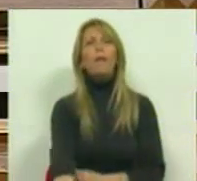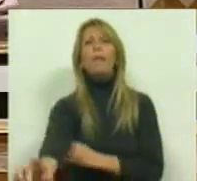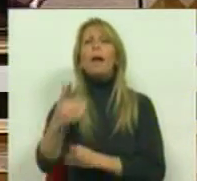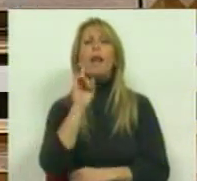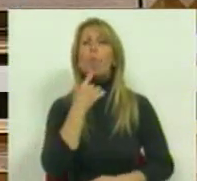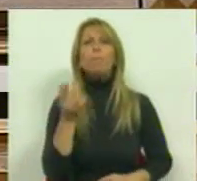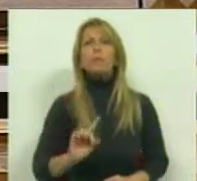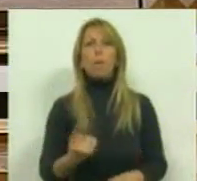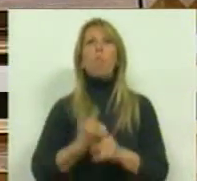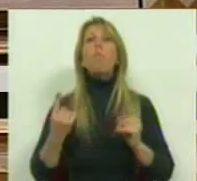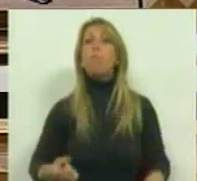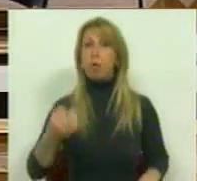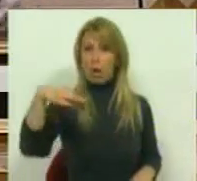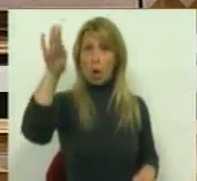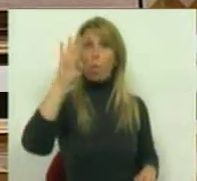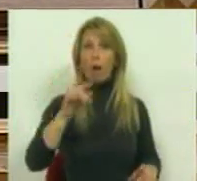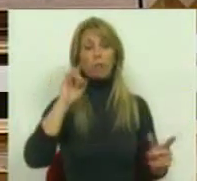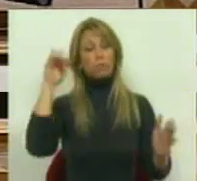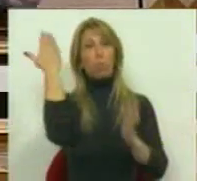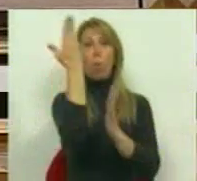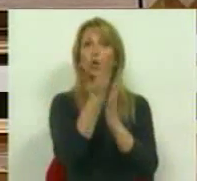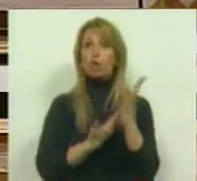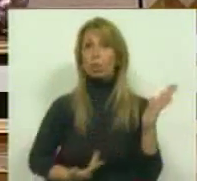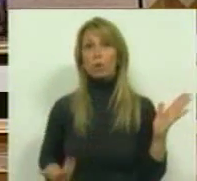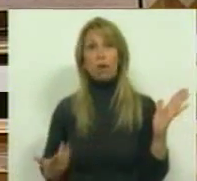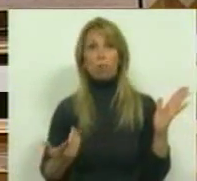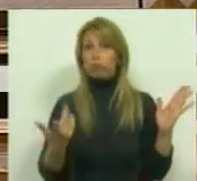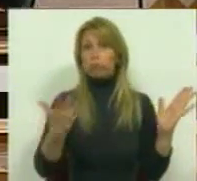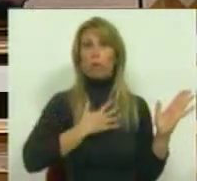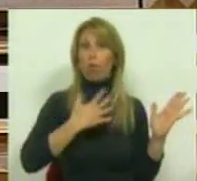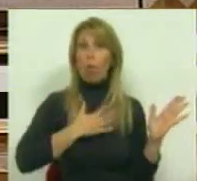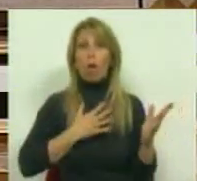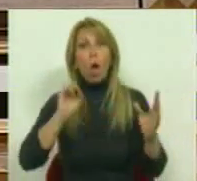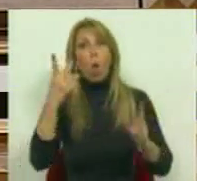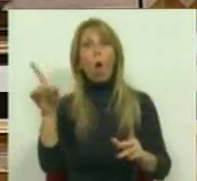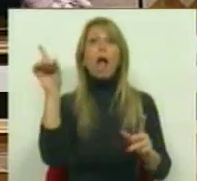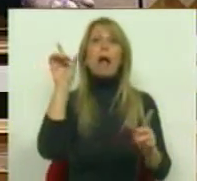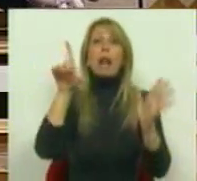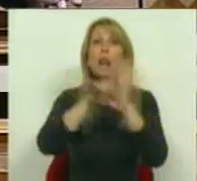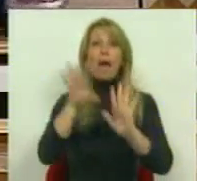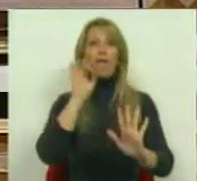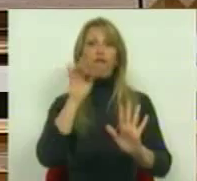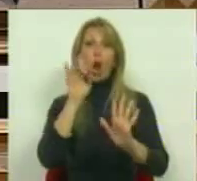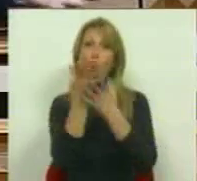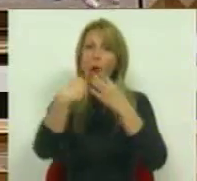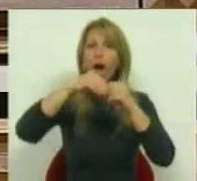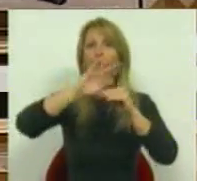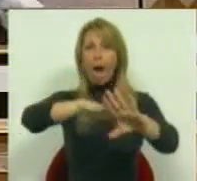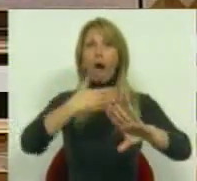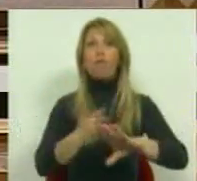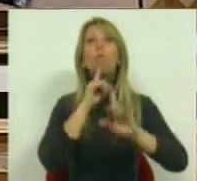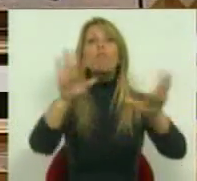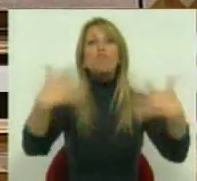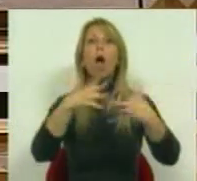Socialista, seja na Constituição que não quer, e bem, seja numa lei de valor reforçado, possa aceitar uma